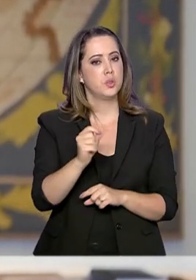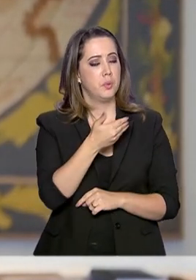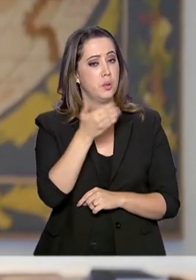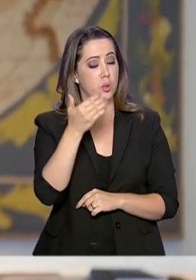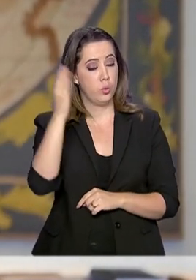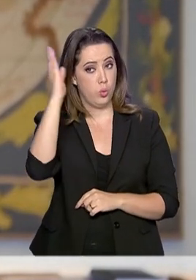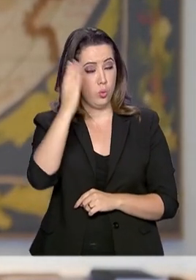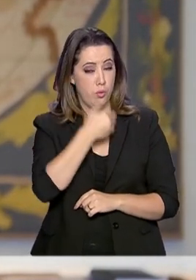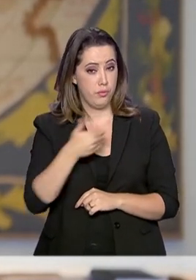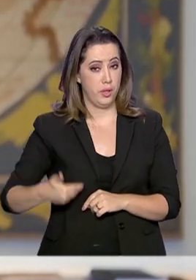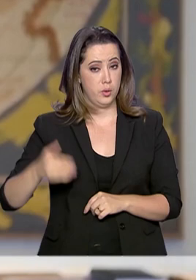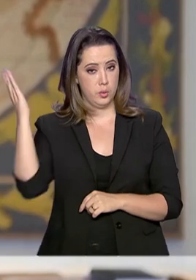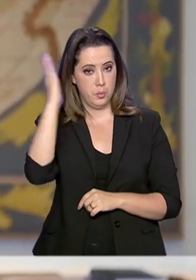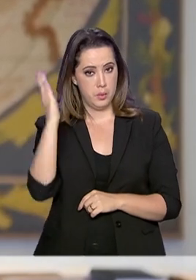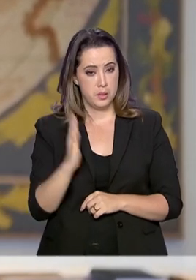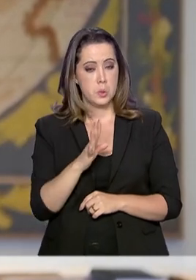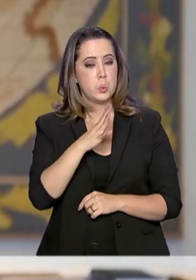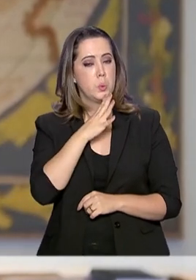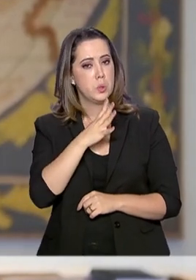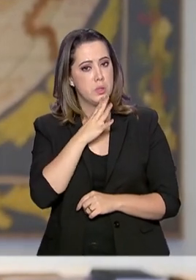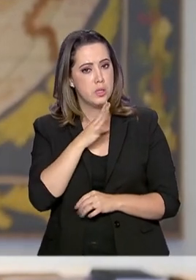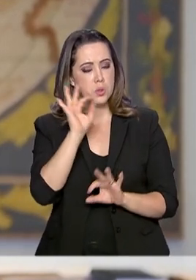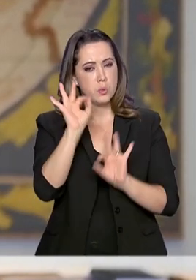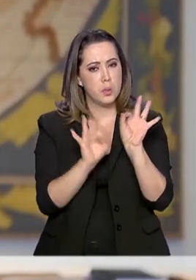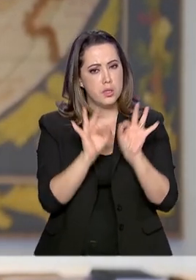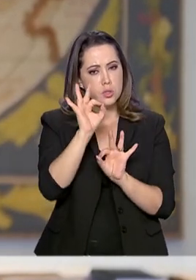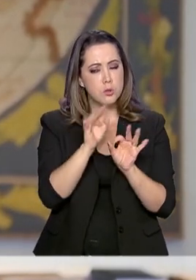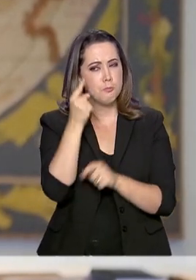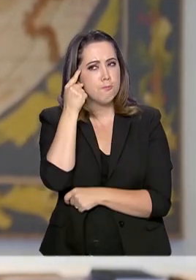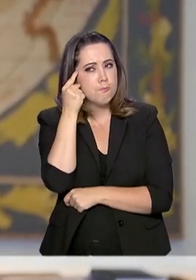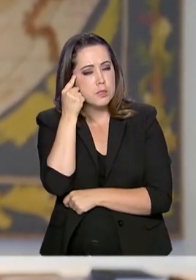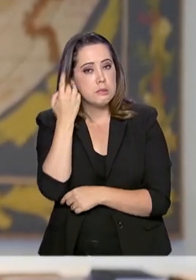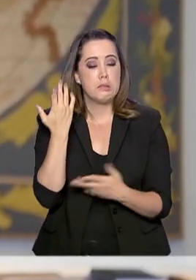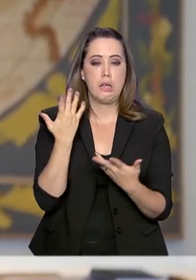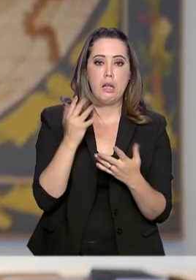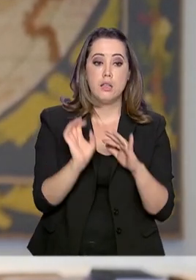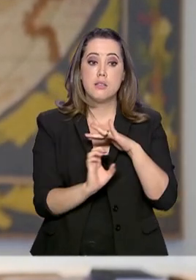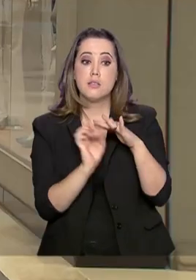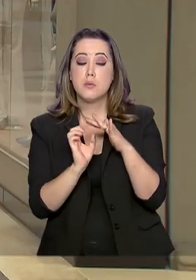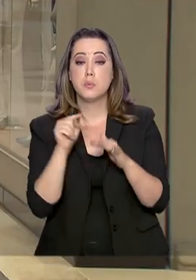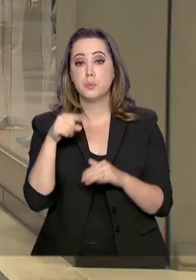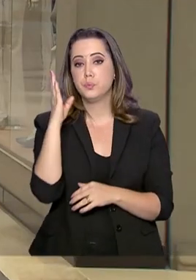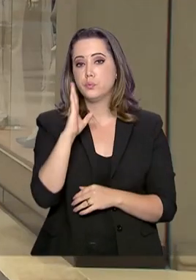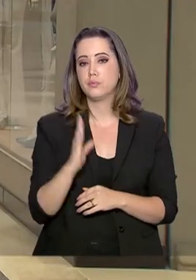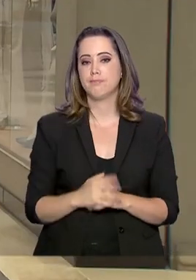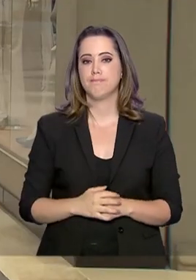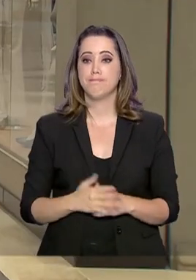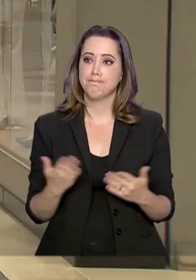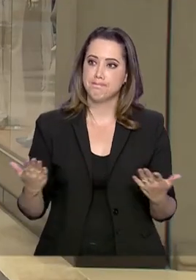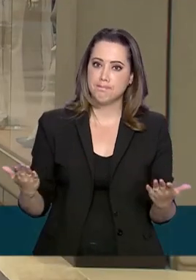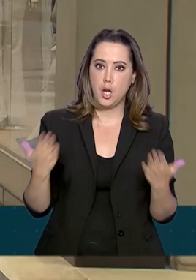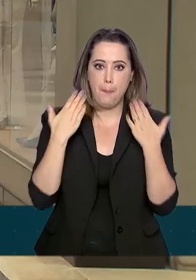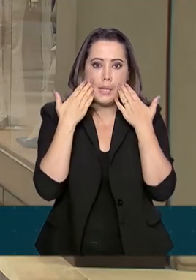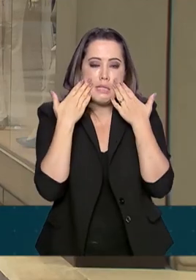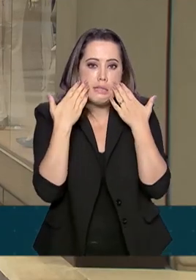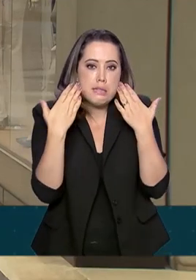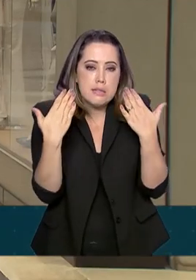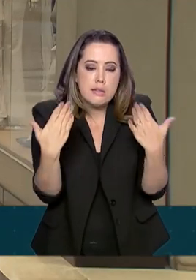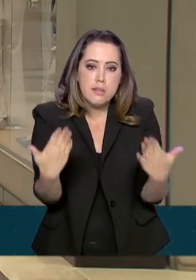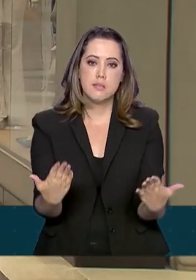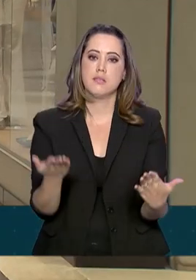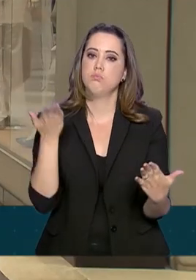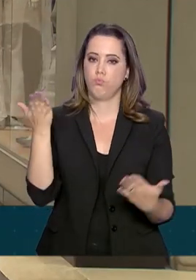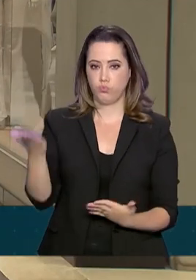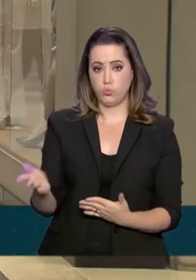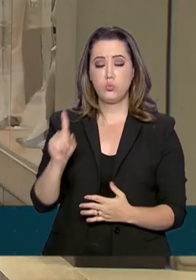brasileiro conheça as necessidades, os planos, as ideias dos empreendedores. Uma vitrine. Esse é o objetivo do Fórum